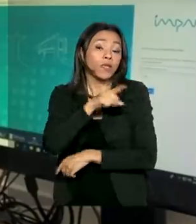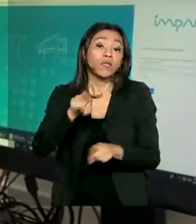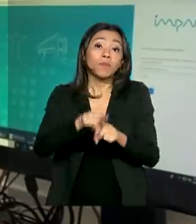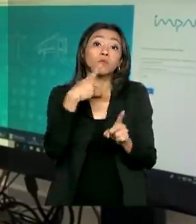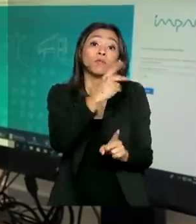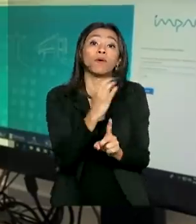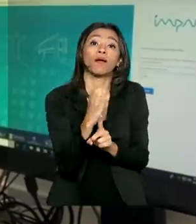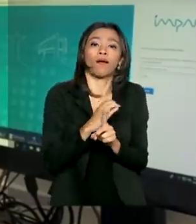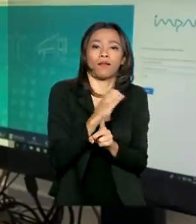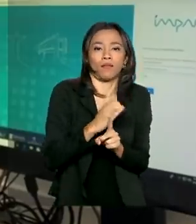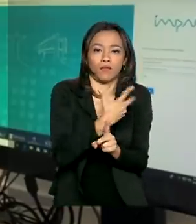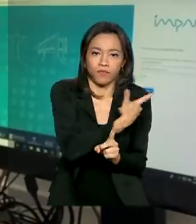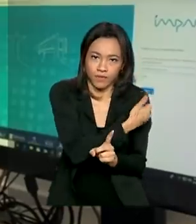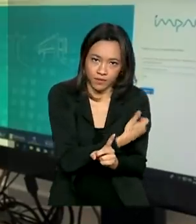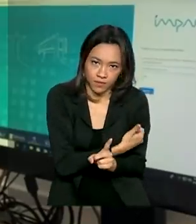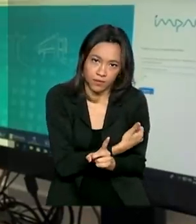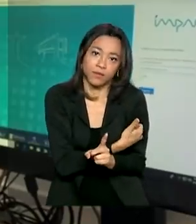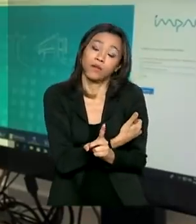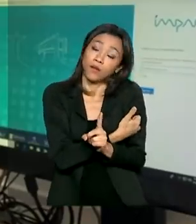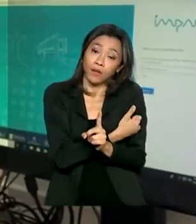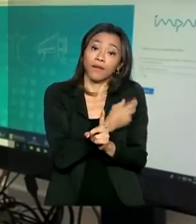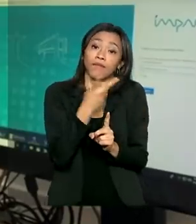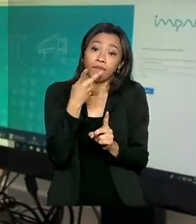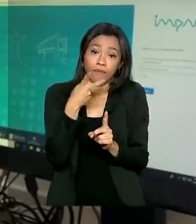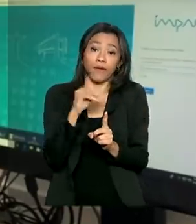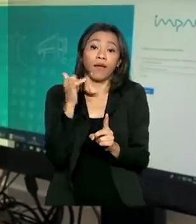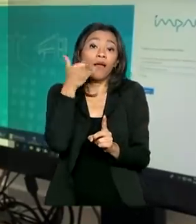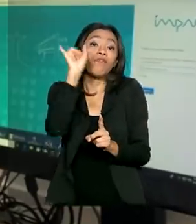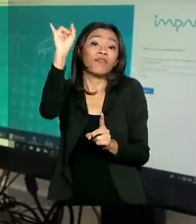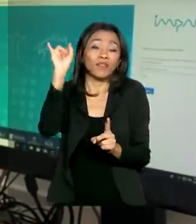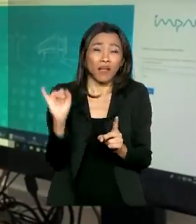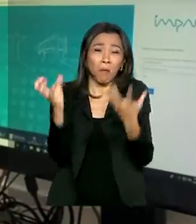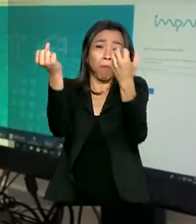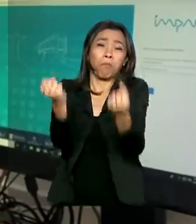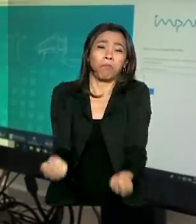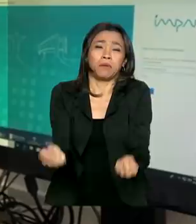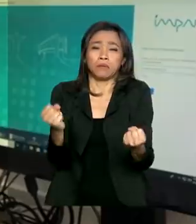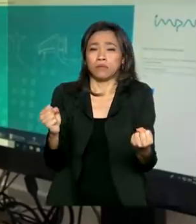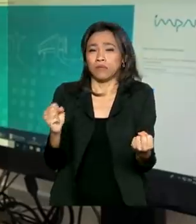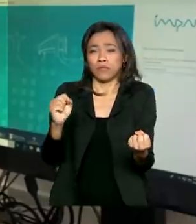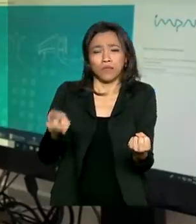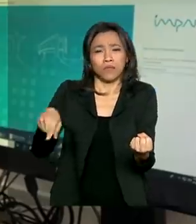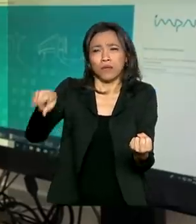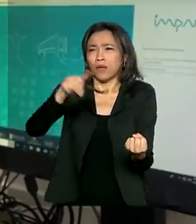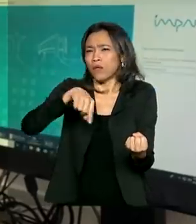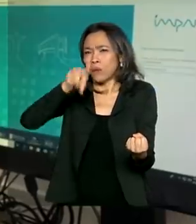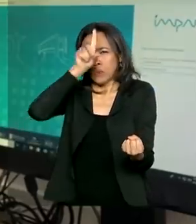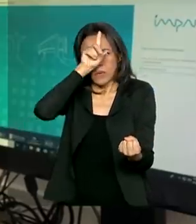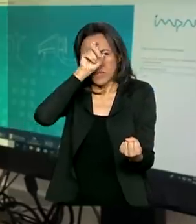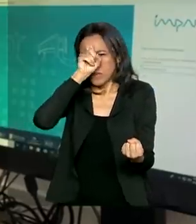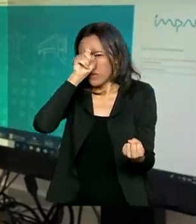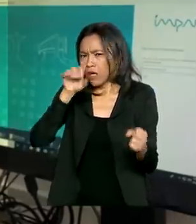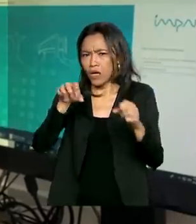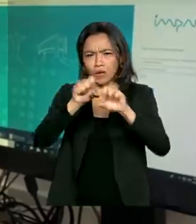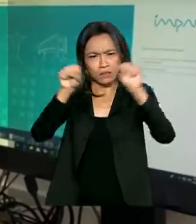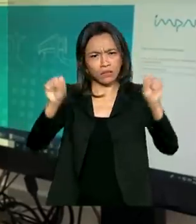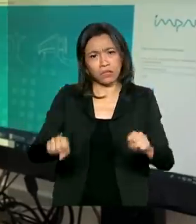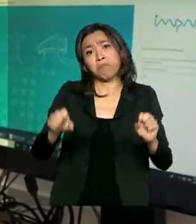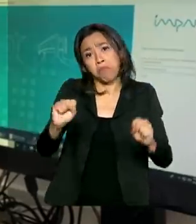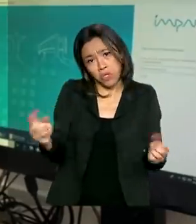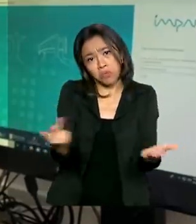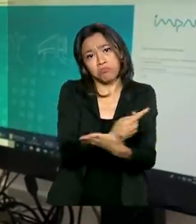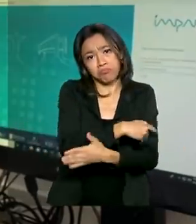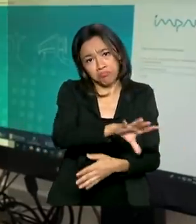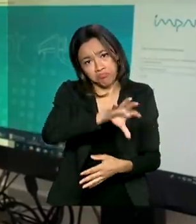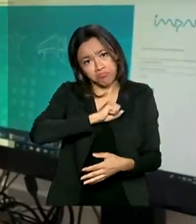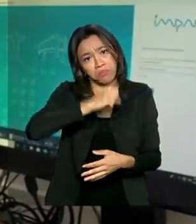calendário vacinal. Porque desse modo a gente vai evitar a sobrecarga do sistema de saúde, que a pessoa porventura pode adoecer de um quadro